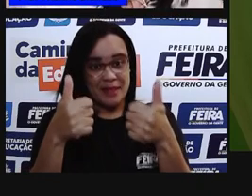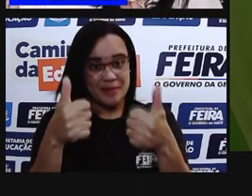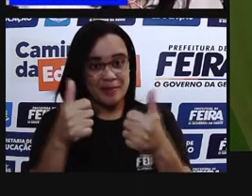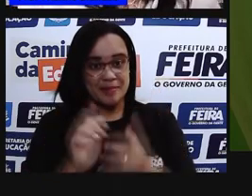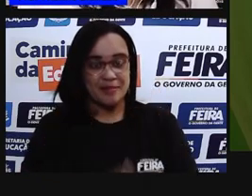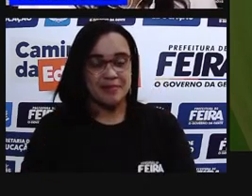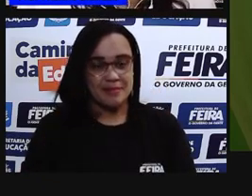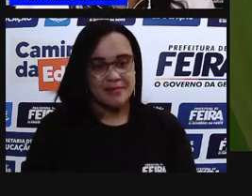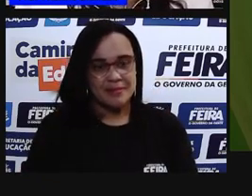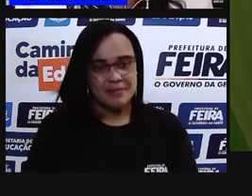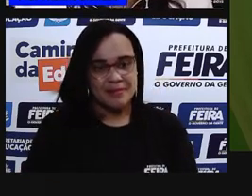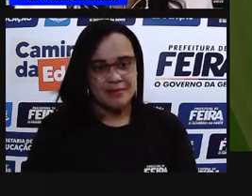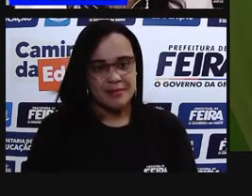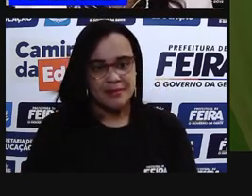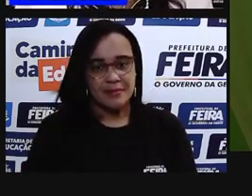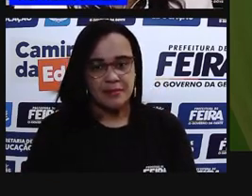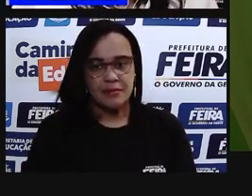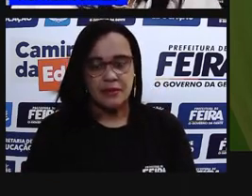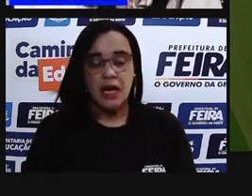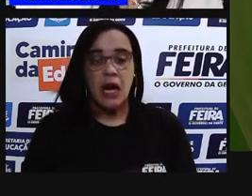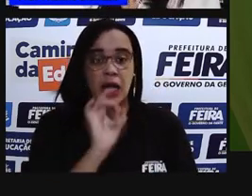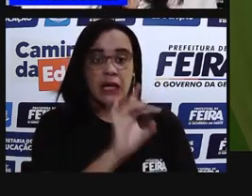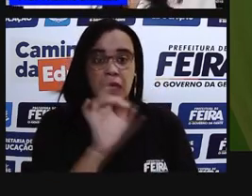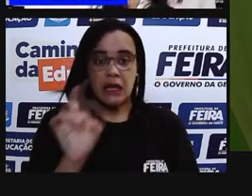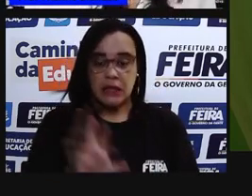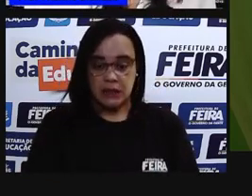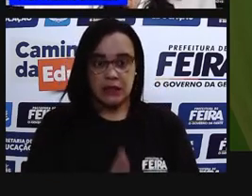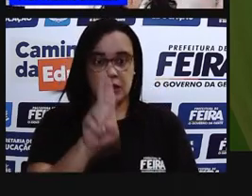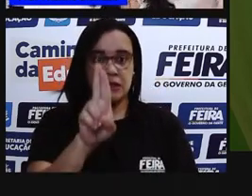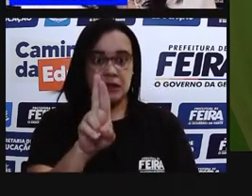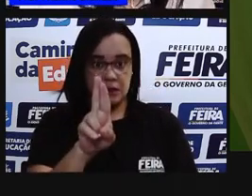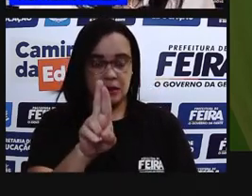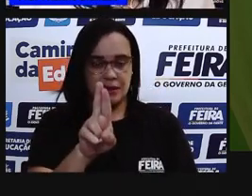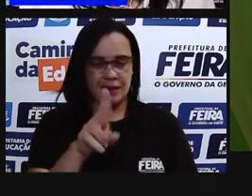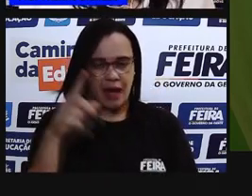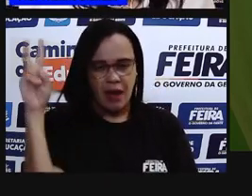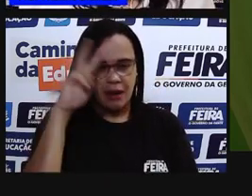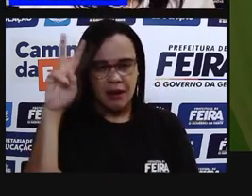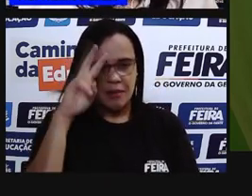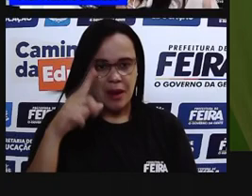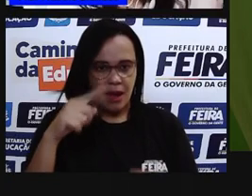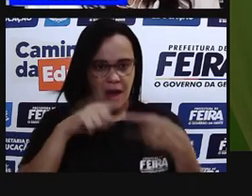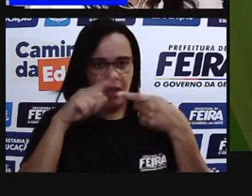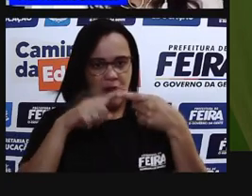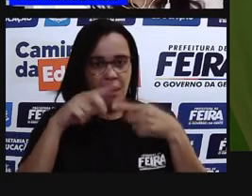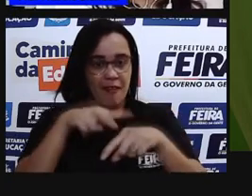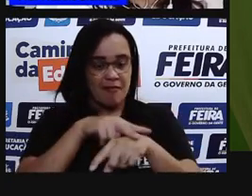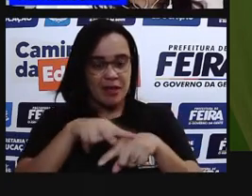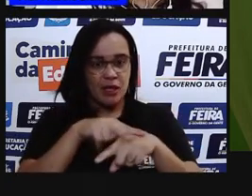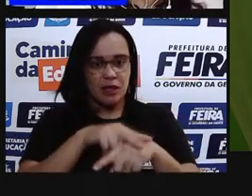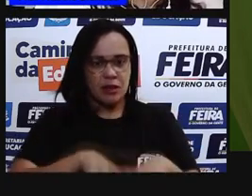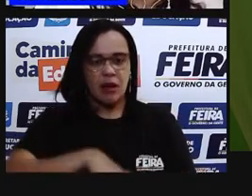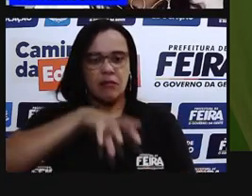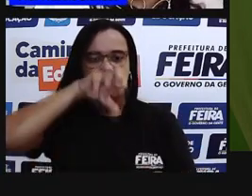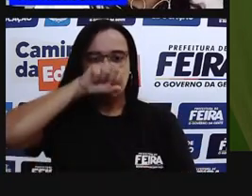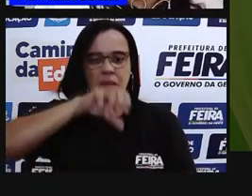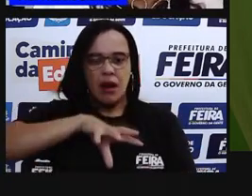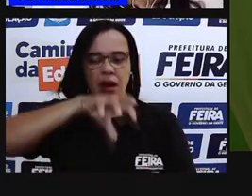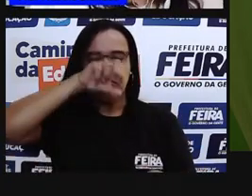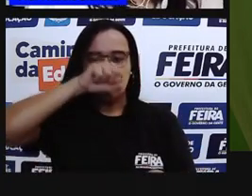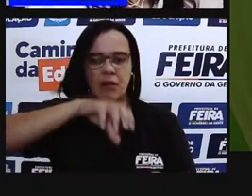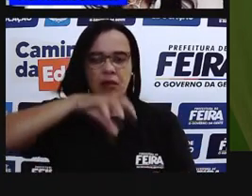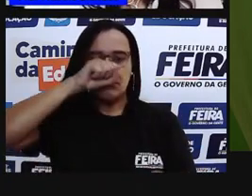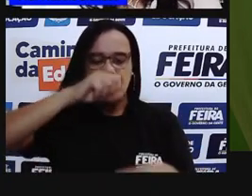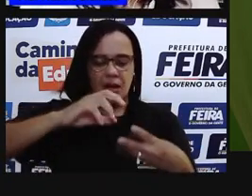ficou, desde que eu fico responsável pelo quê? Pela respiração da célula. Deixe comigo. E o complexo de Golgi fez o quê, então?